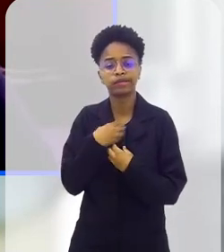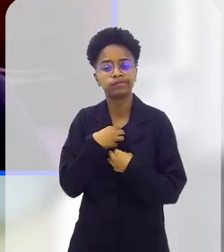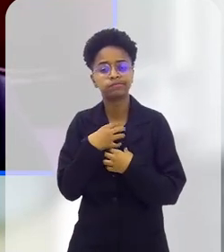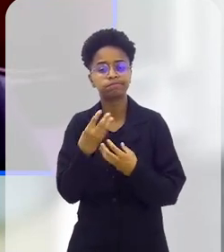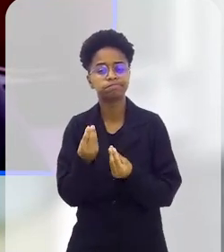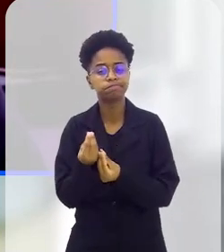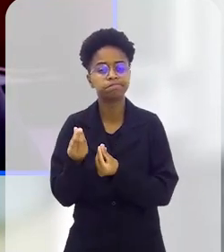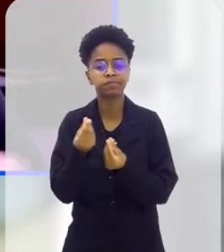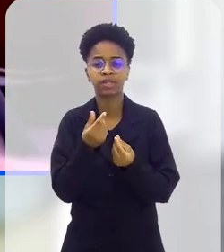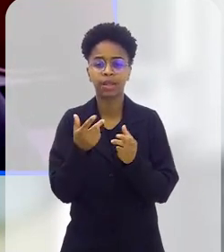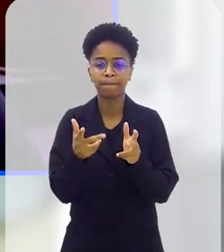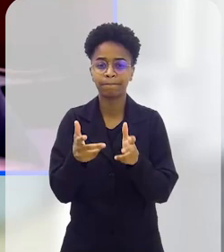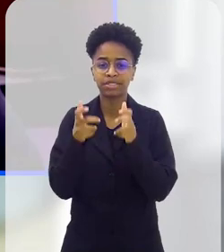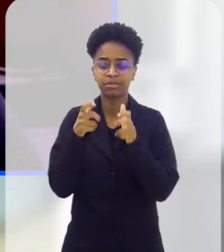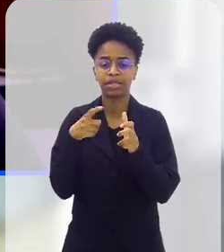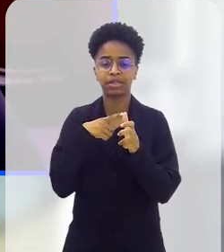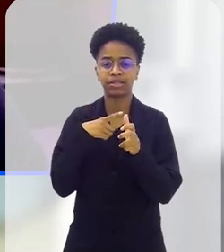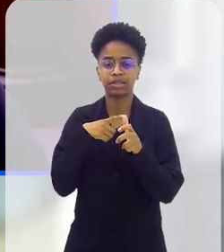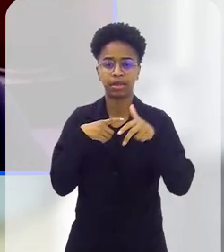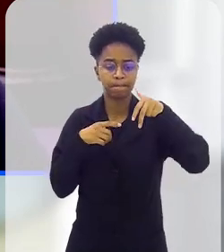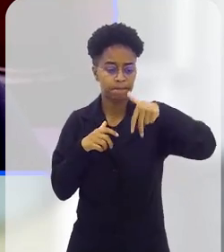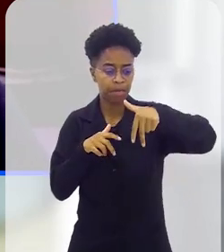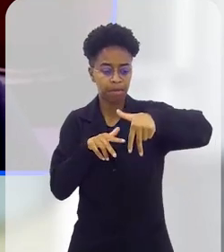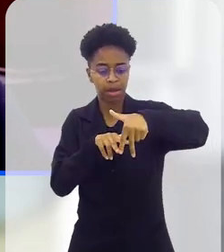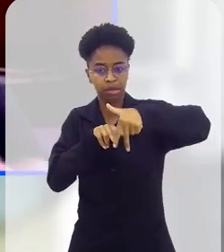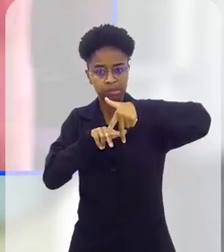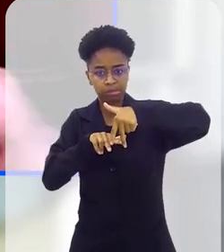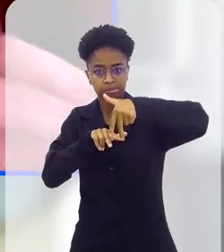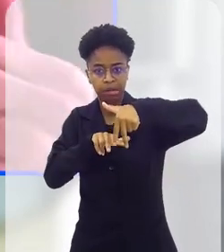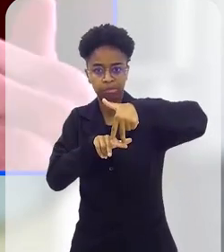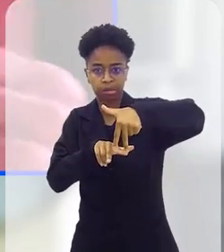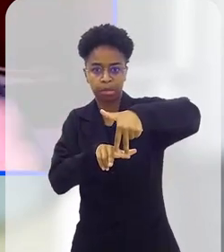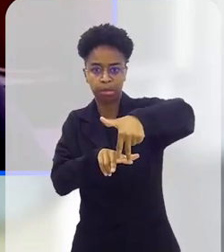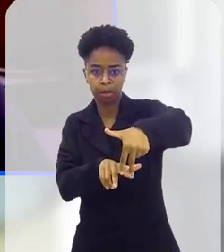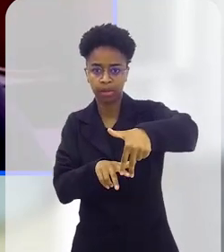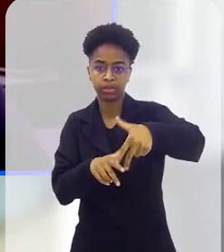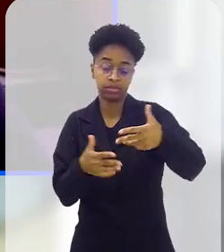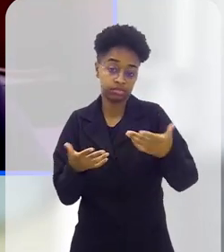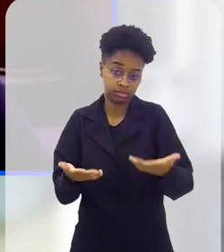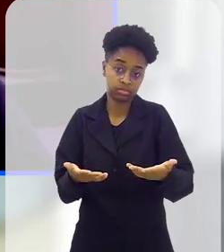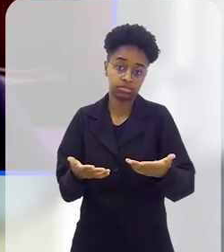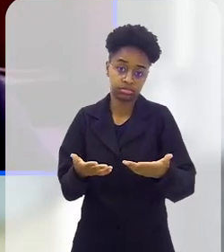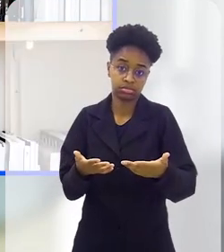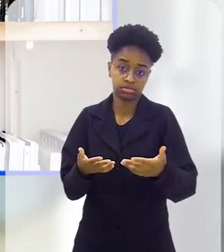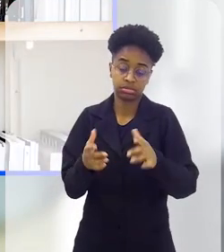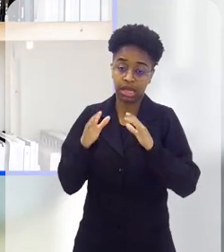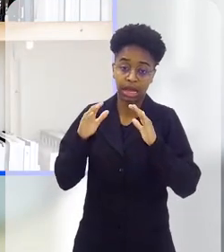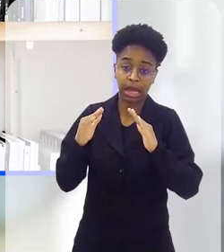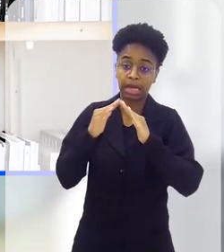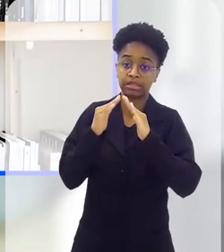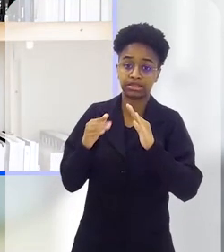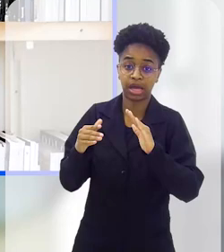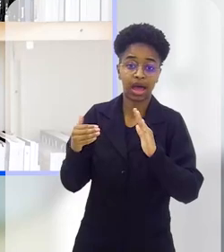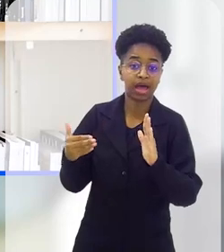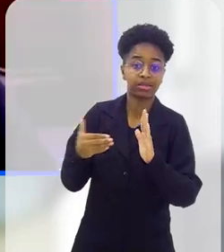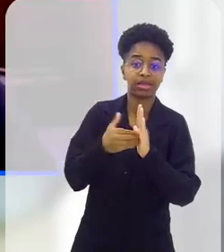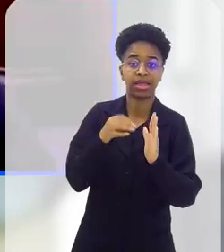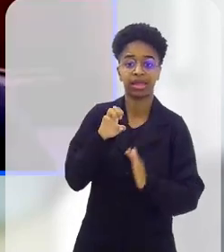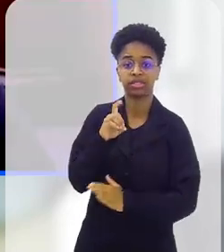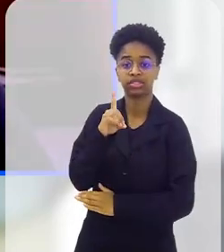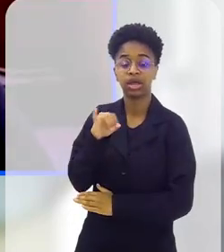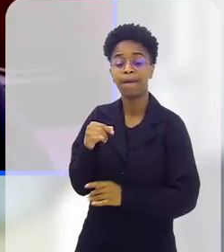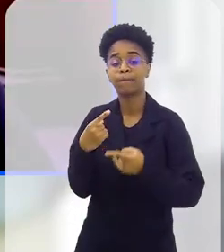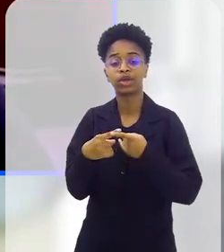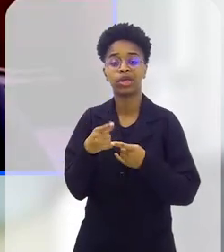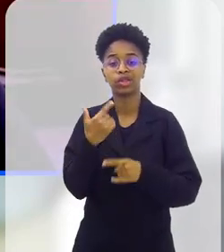você perceber que haveria sombra no caminho da casa de alguém até a Edir, porque não é um ambiente